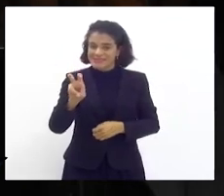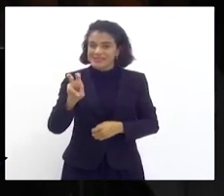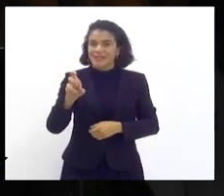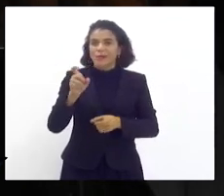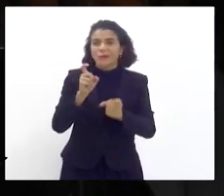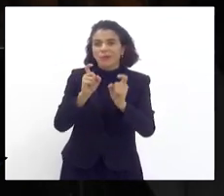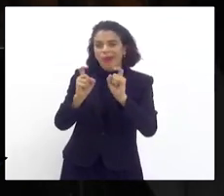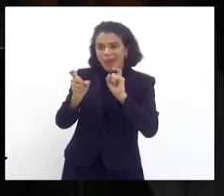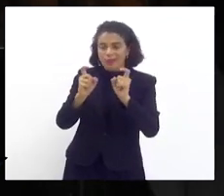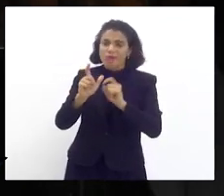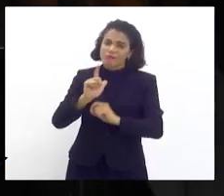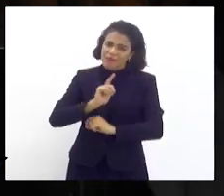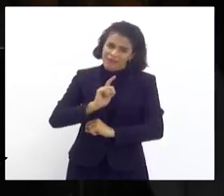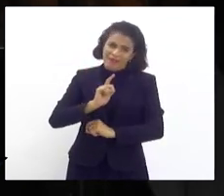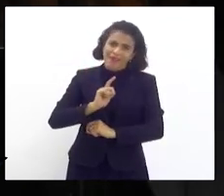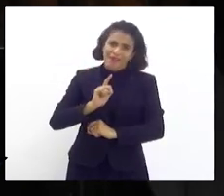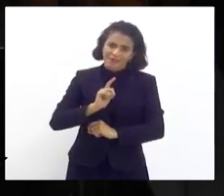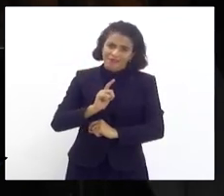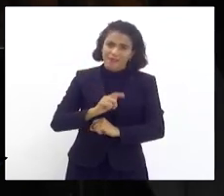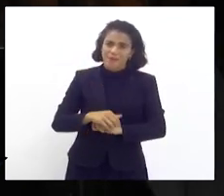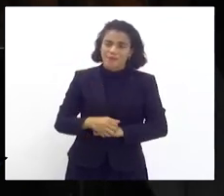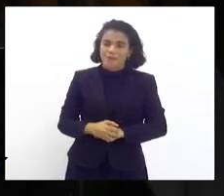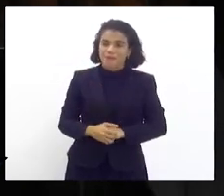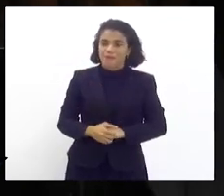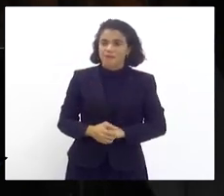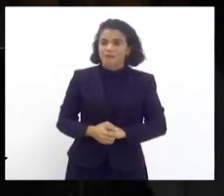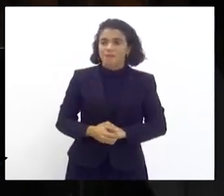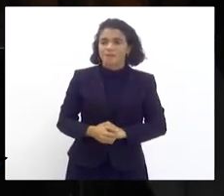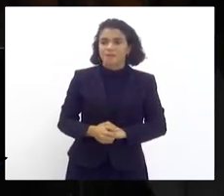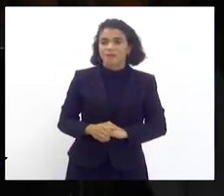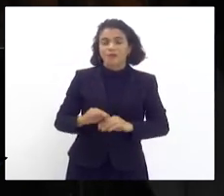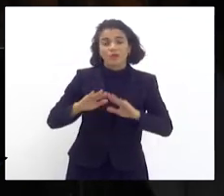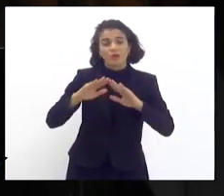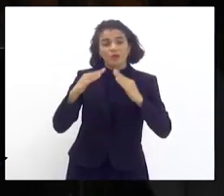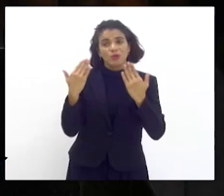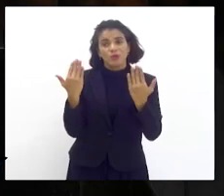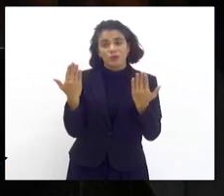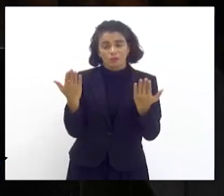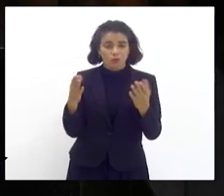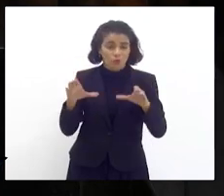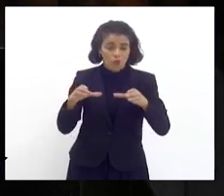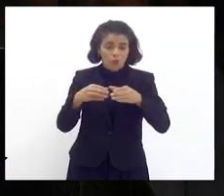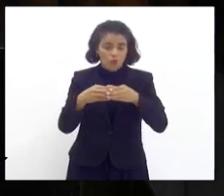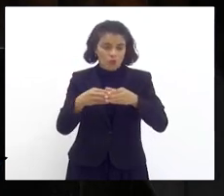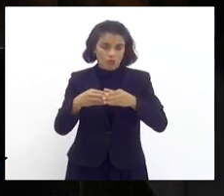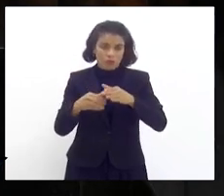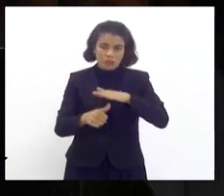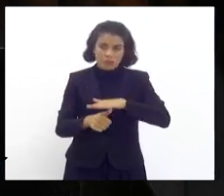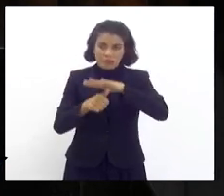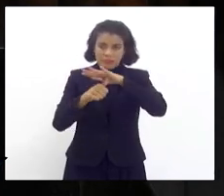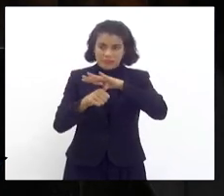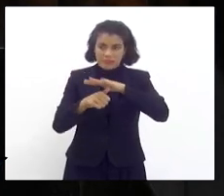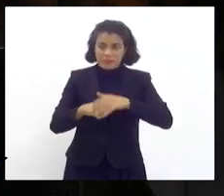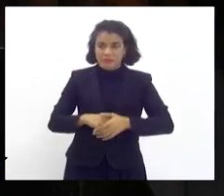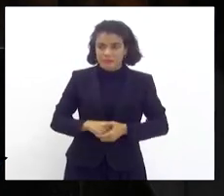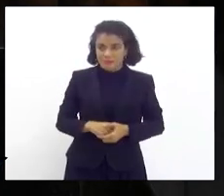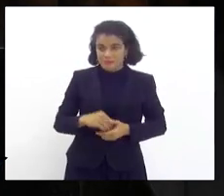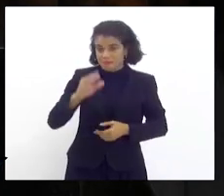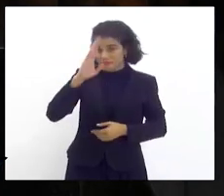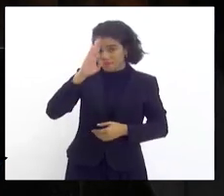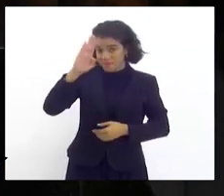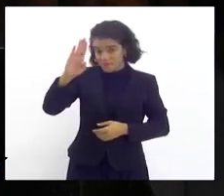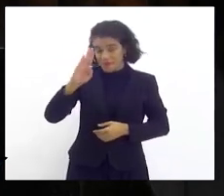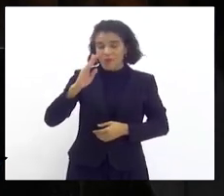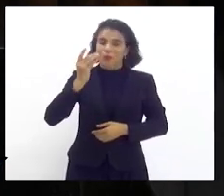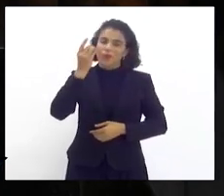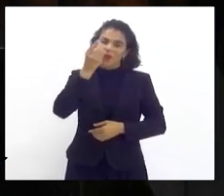reunião, como teve do Colégio de Líderes, principalmente com